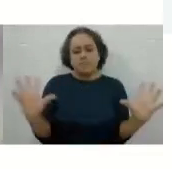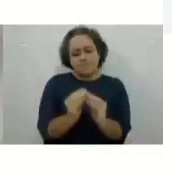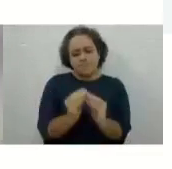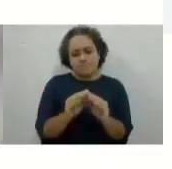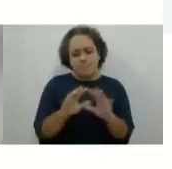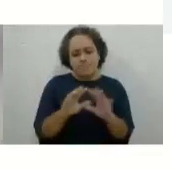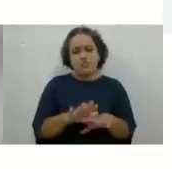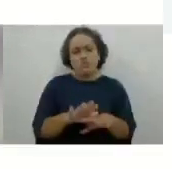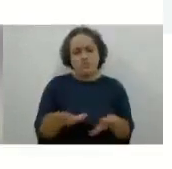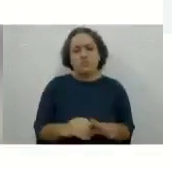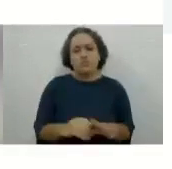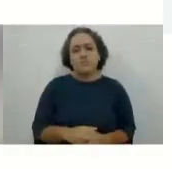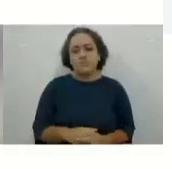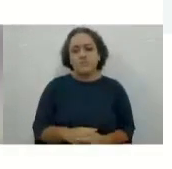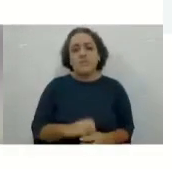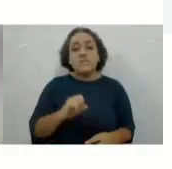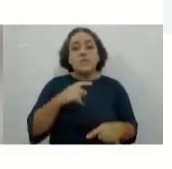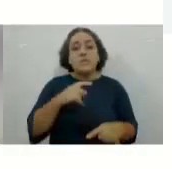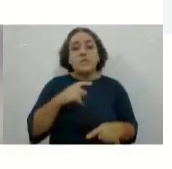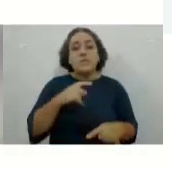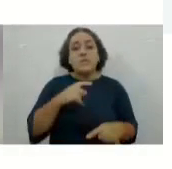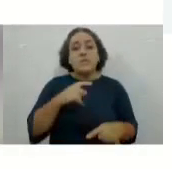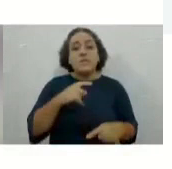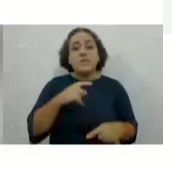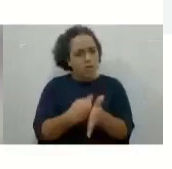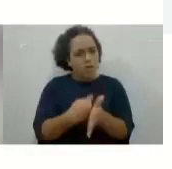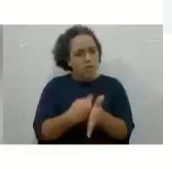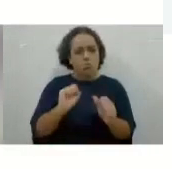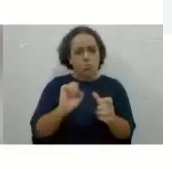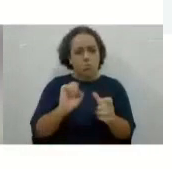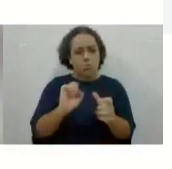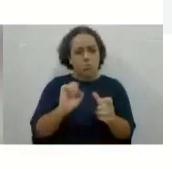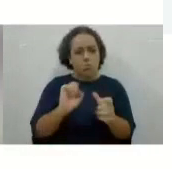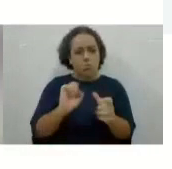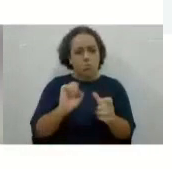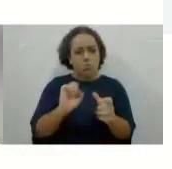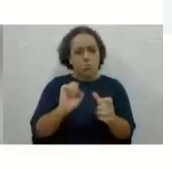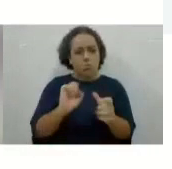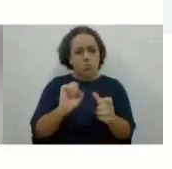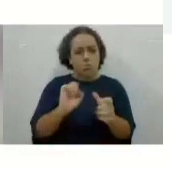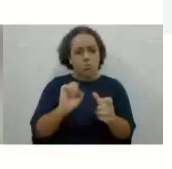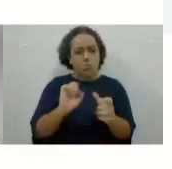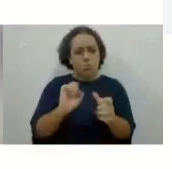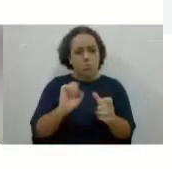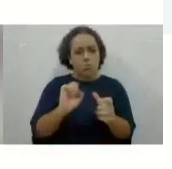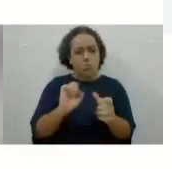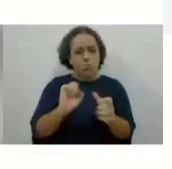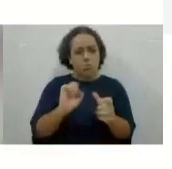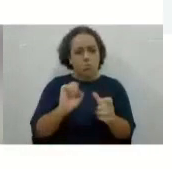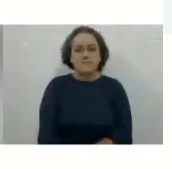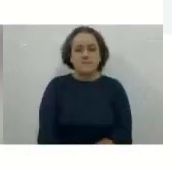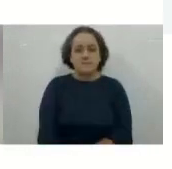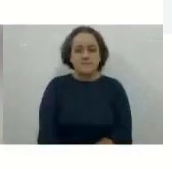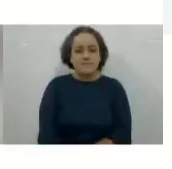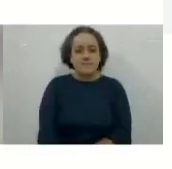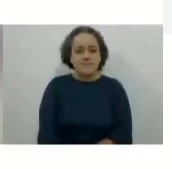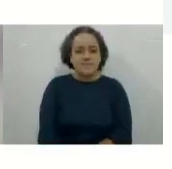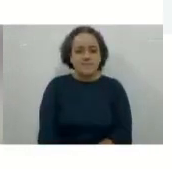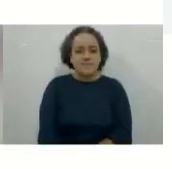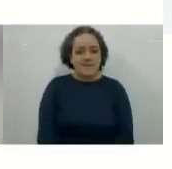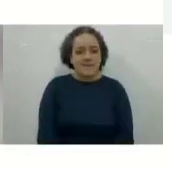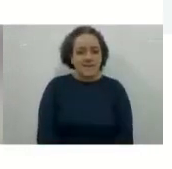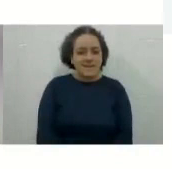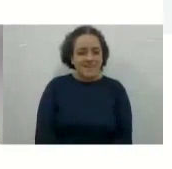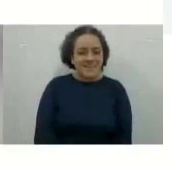É, Cláudia, desse jeito, maternidade, trabalho remoto. A criançada invade a aula, não tem jeito não. É a